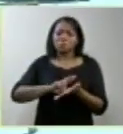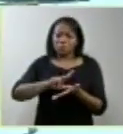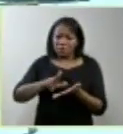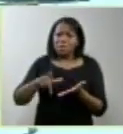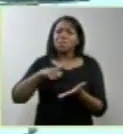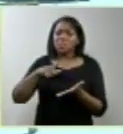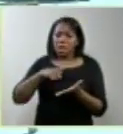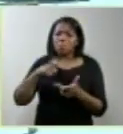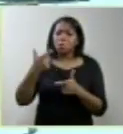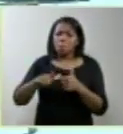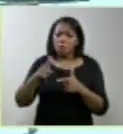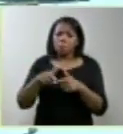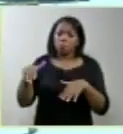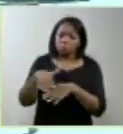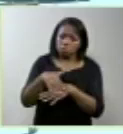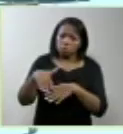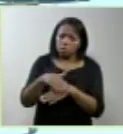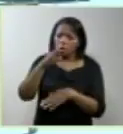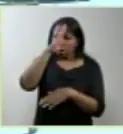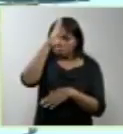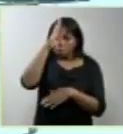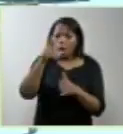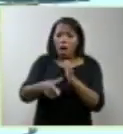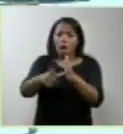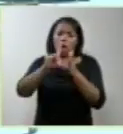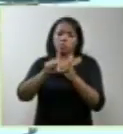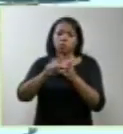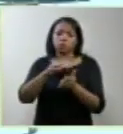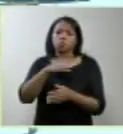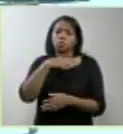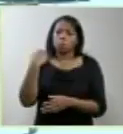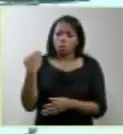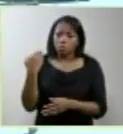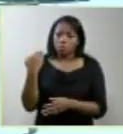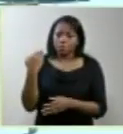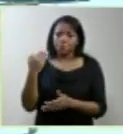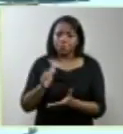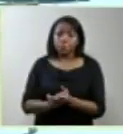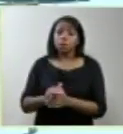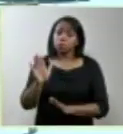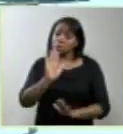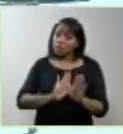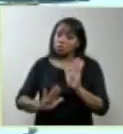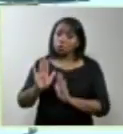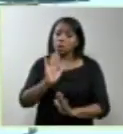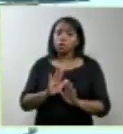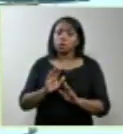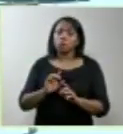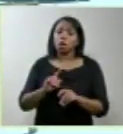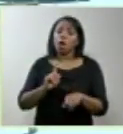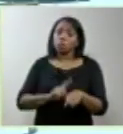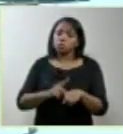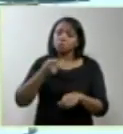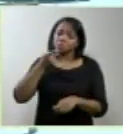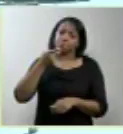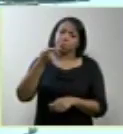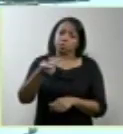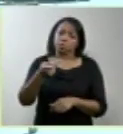têm crise epiléptica antes de morrer. Então, nós temos que tomar cuidado com esses eufemismos. Quer dizer,